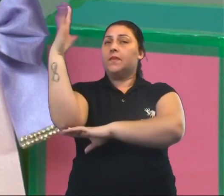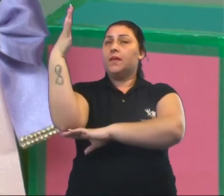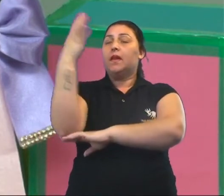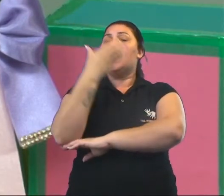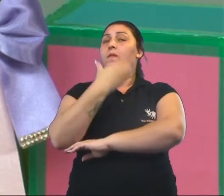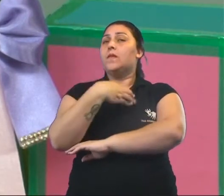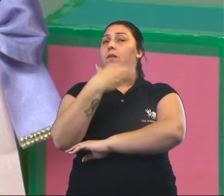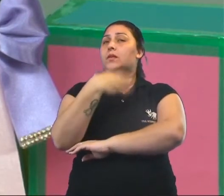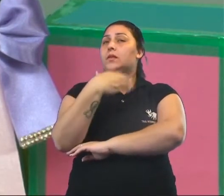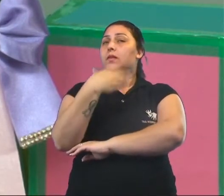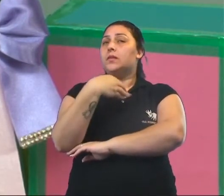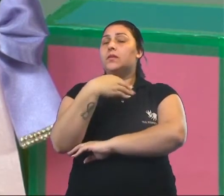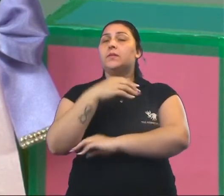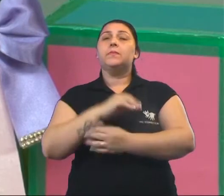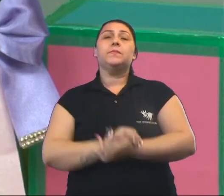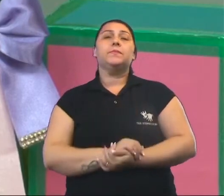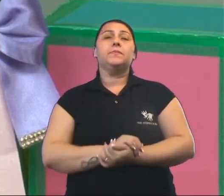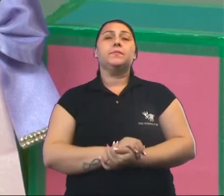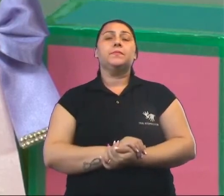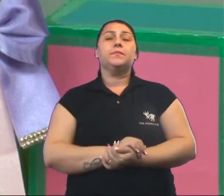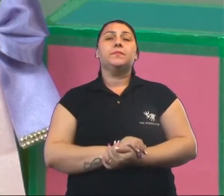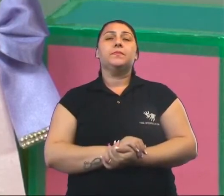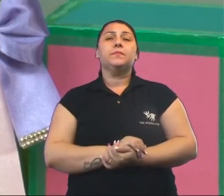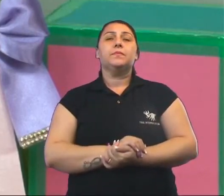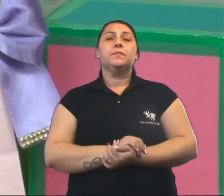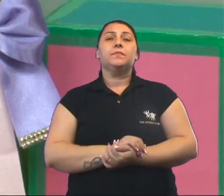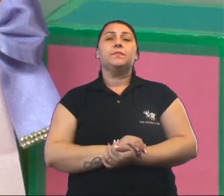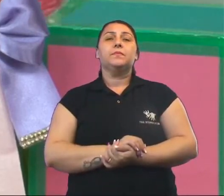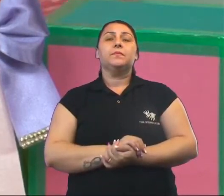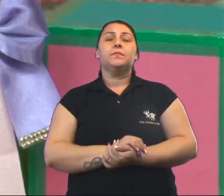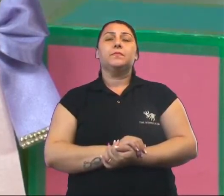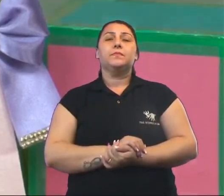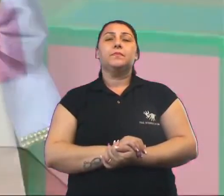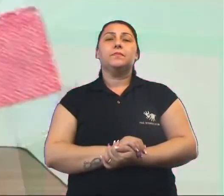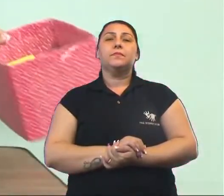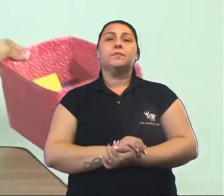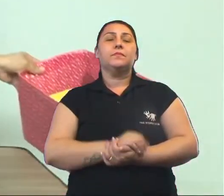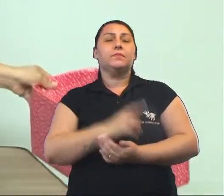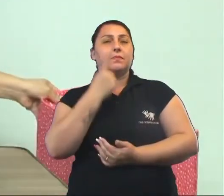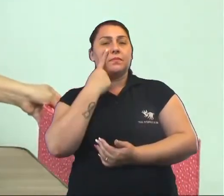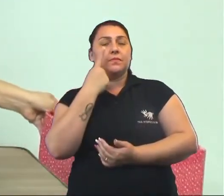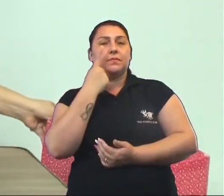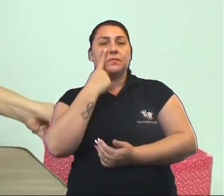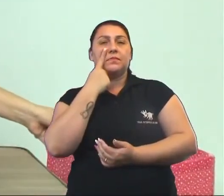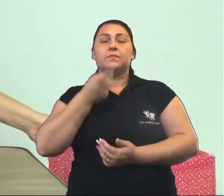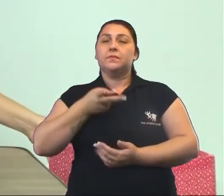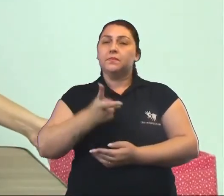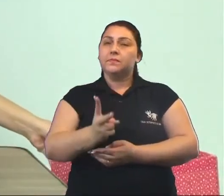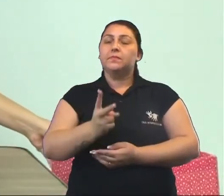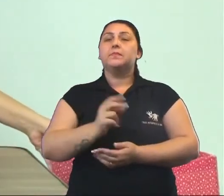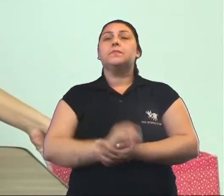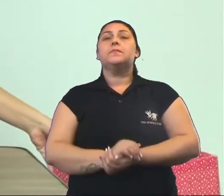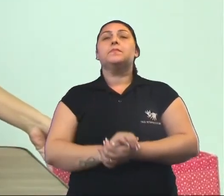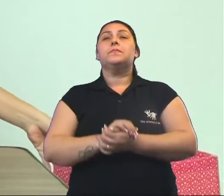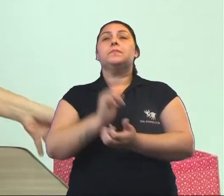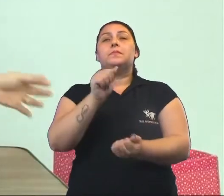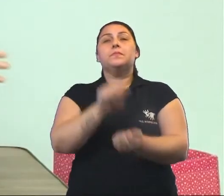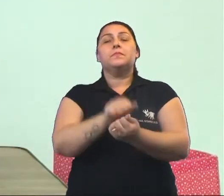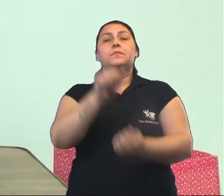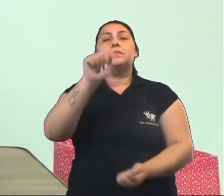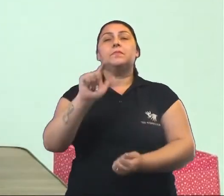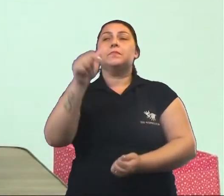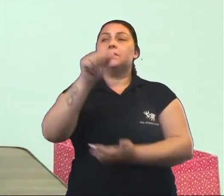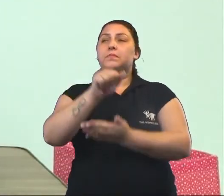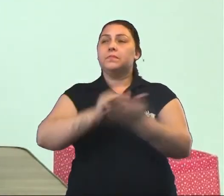uma bolinha de árvore de Natal. Certo, turma? Vamos então seguir para o cartaz, para a nossa